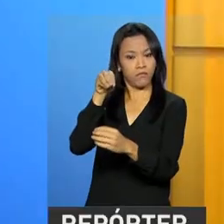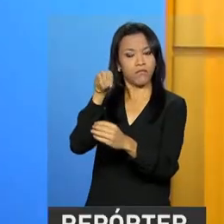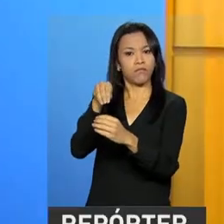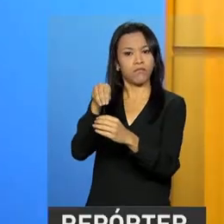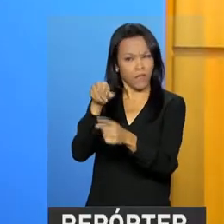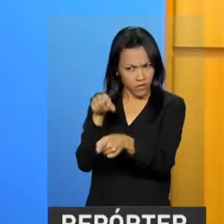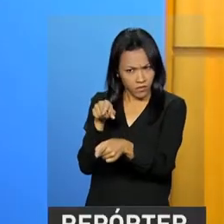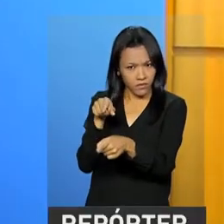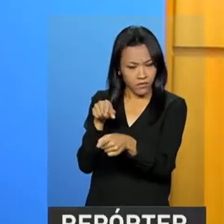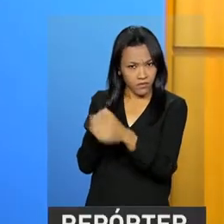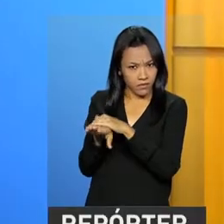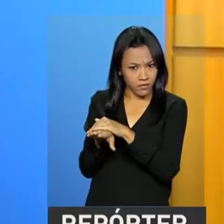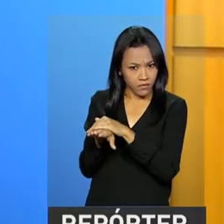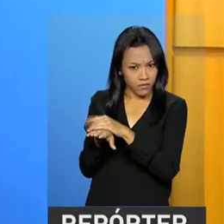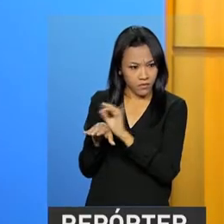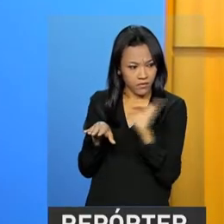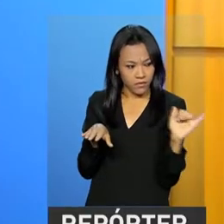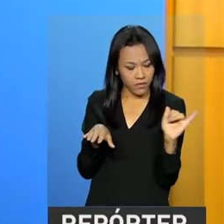bilhões, não é isso?